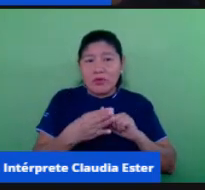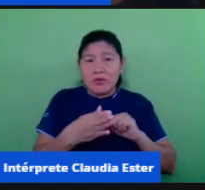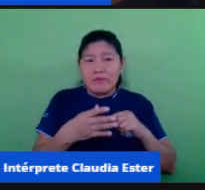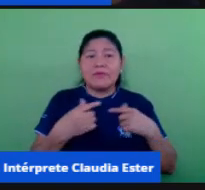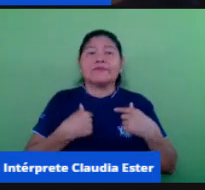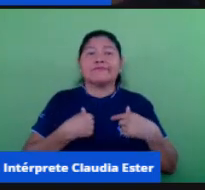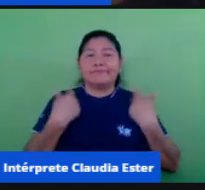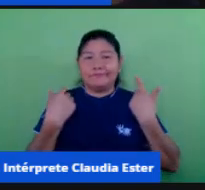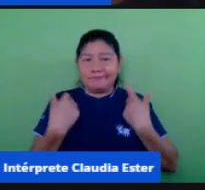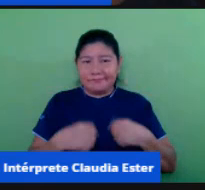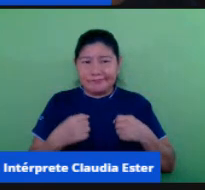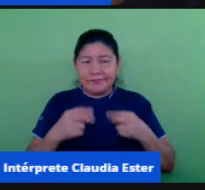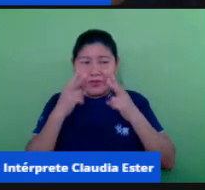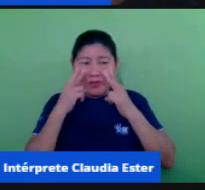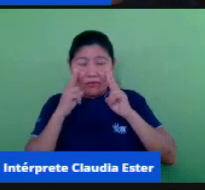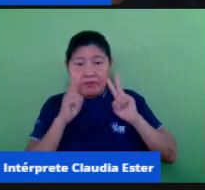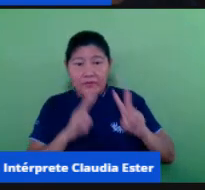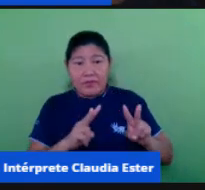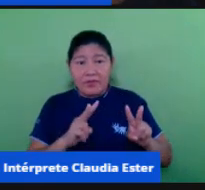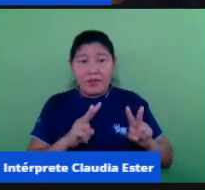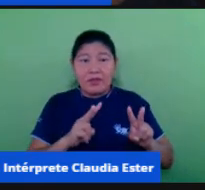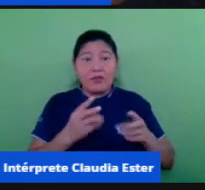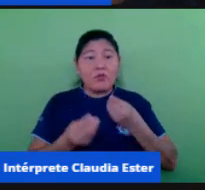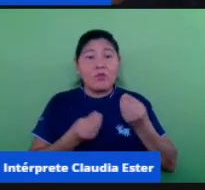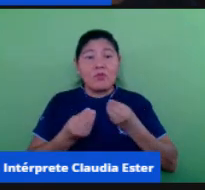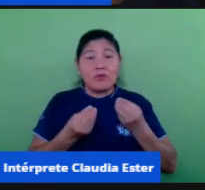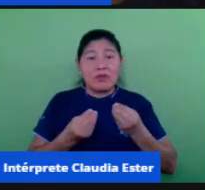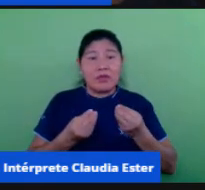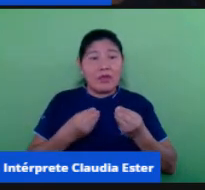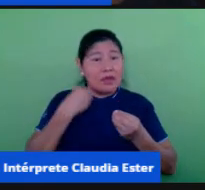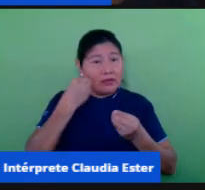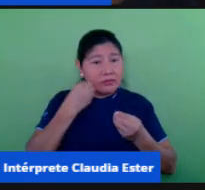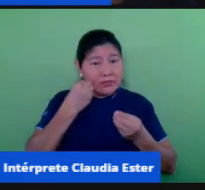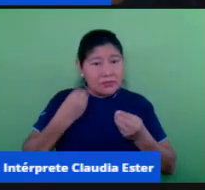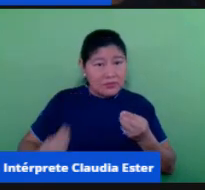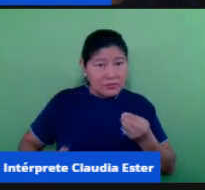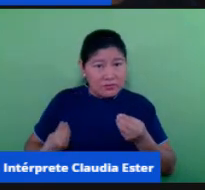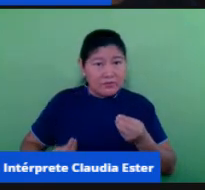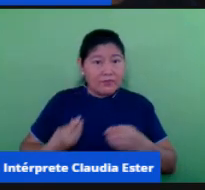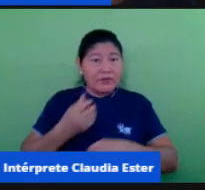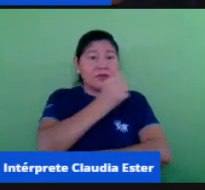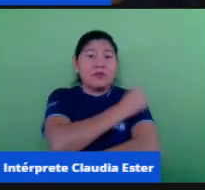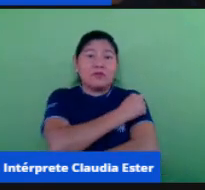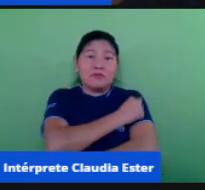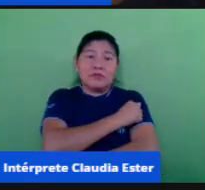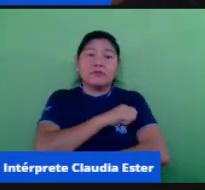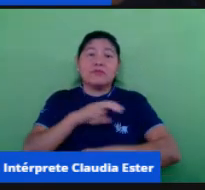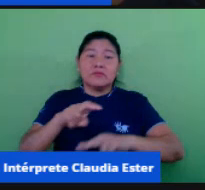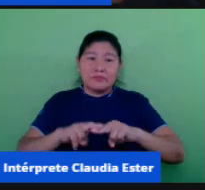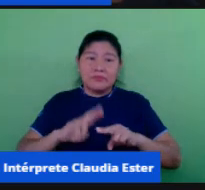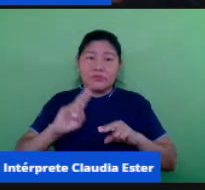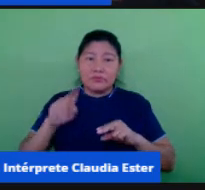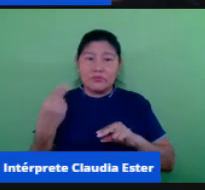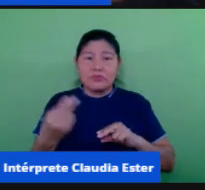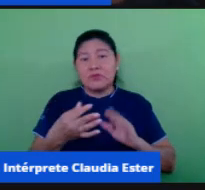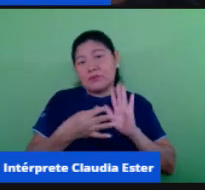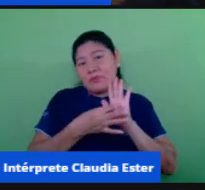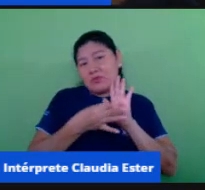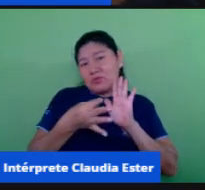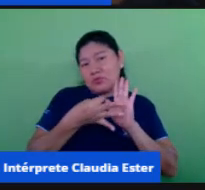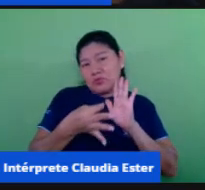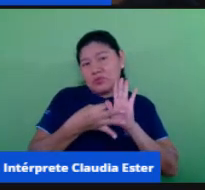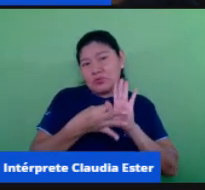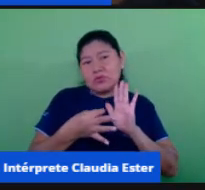em cima da realidade dos meus alunos se eu usar algumas sugestões aí eu tenho Google Earth